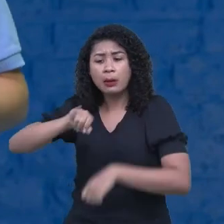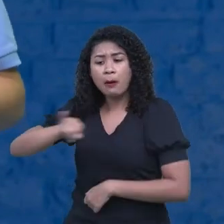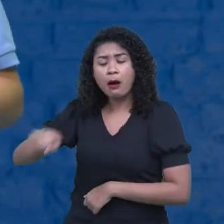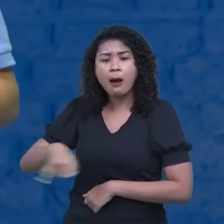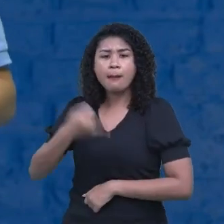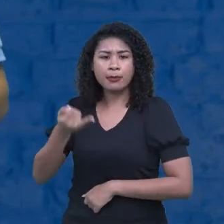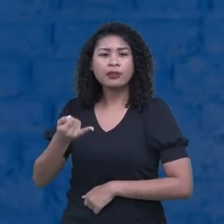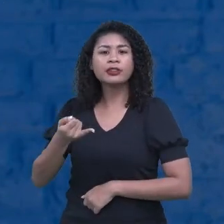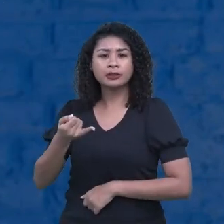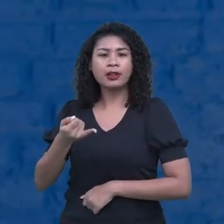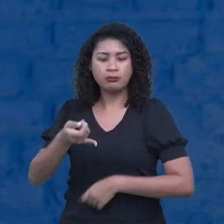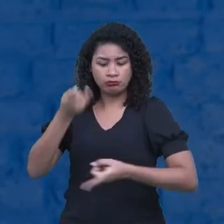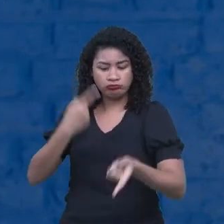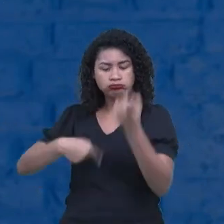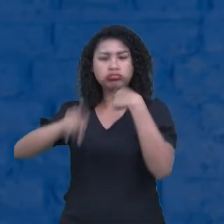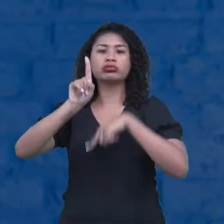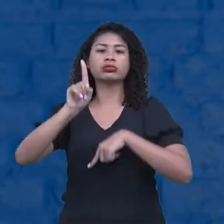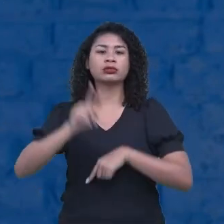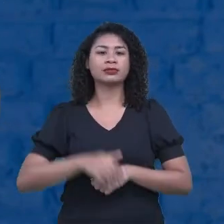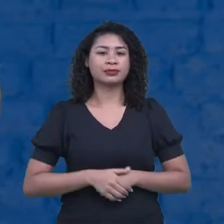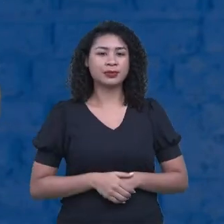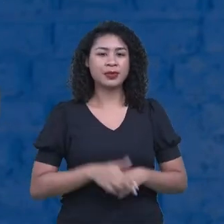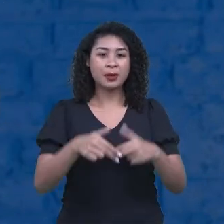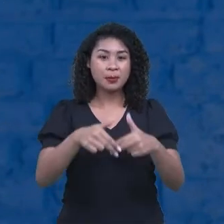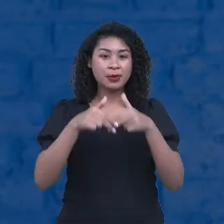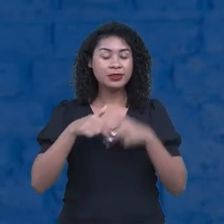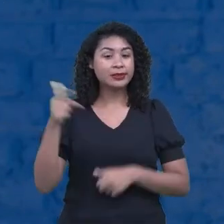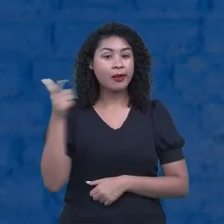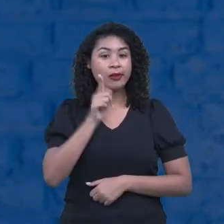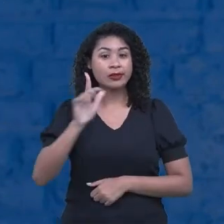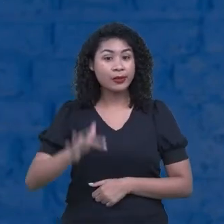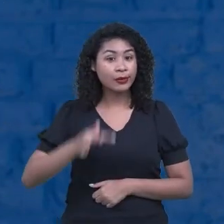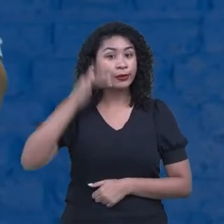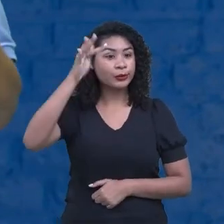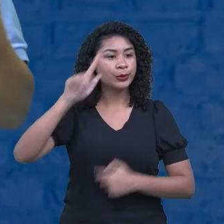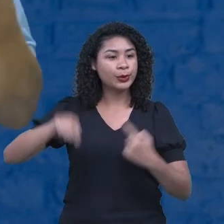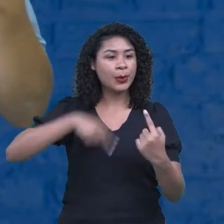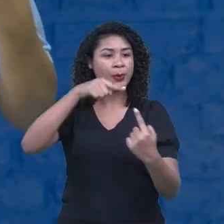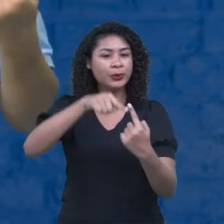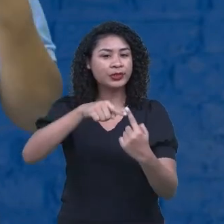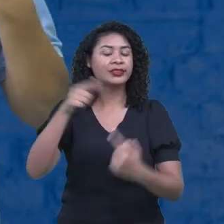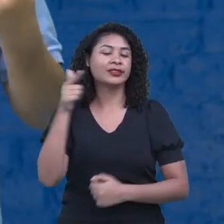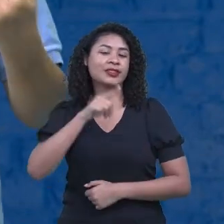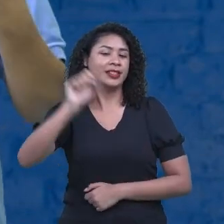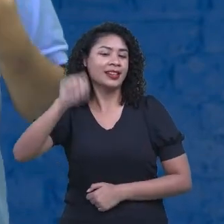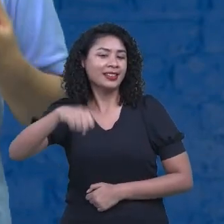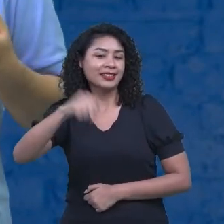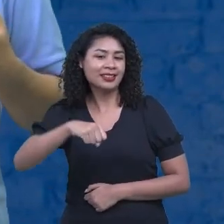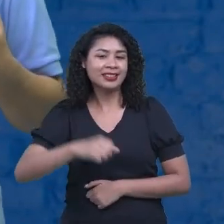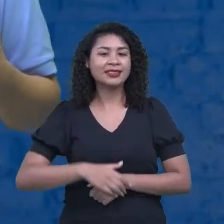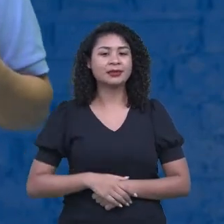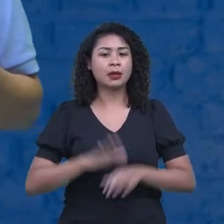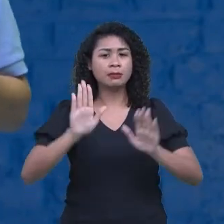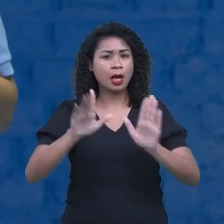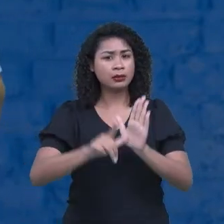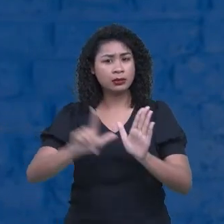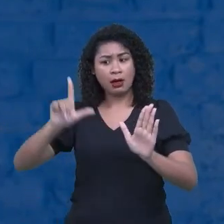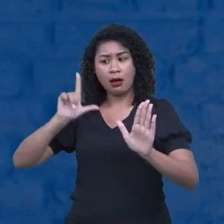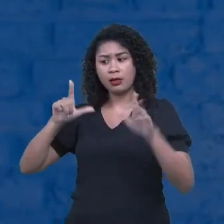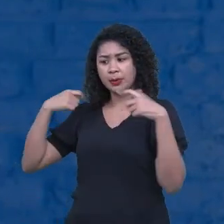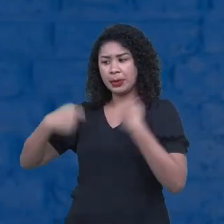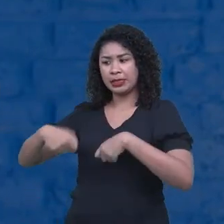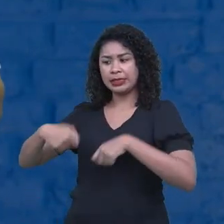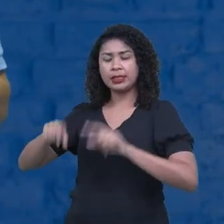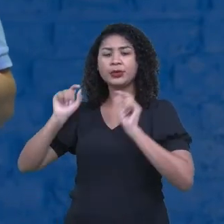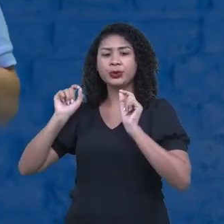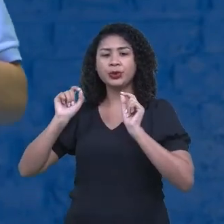criar pontes para chegar ao nosso objetivo, no nosso projeto de vida. Mas, antes disso tudo, nós temos que fazer o quê? O meu